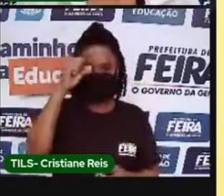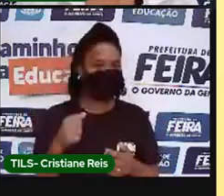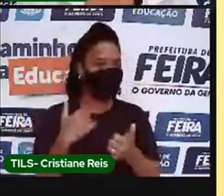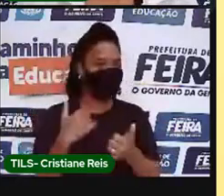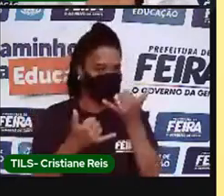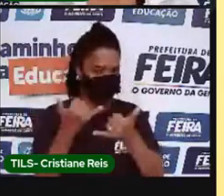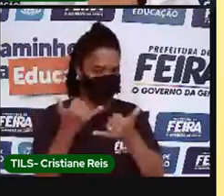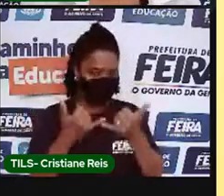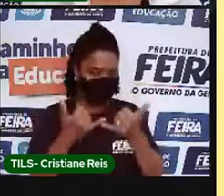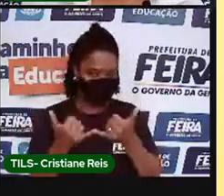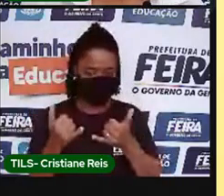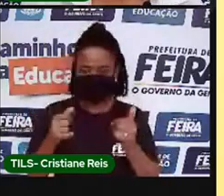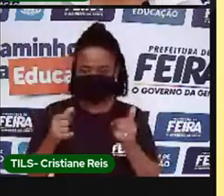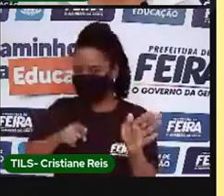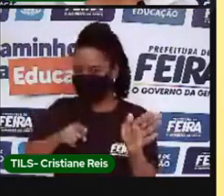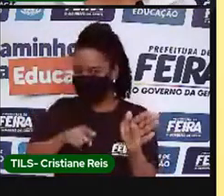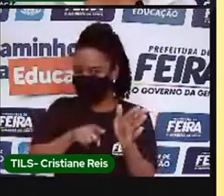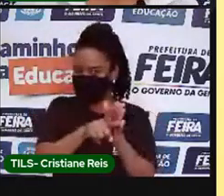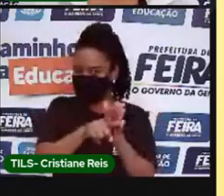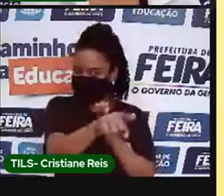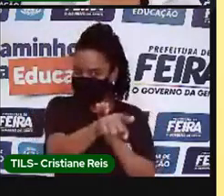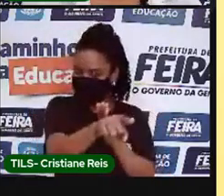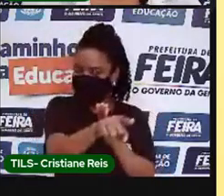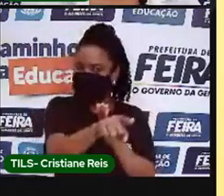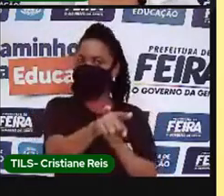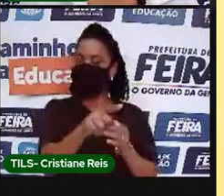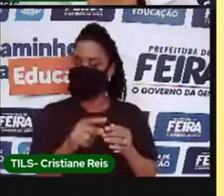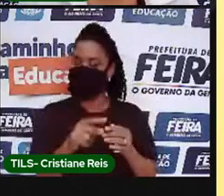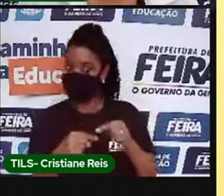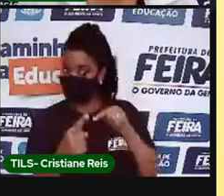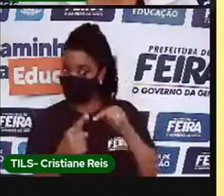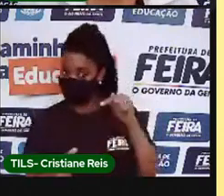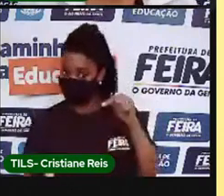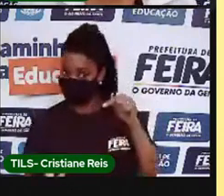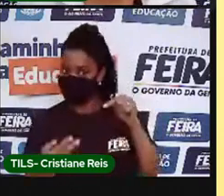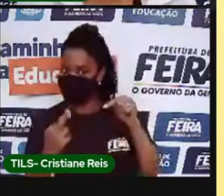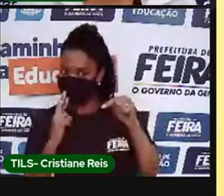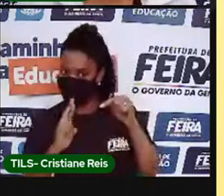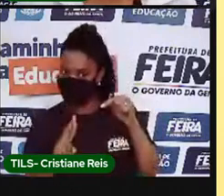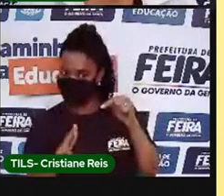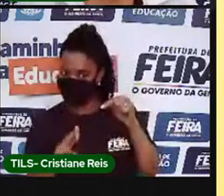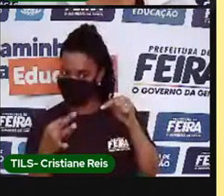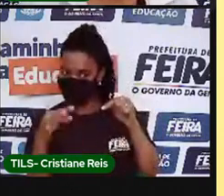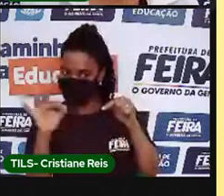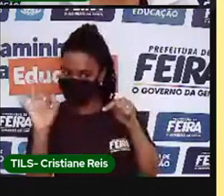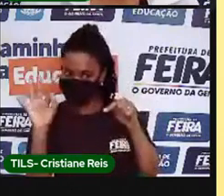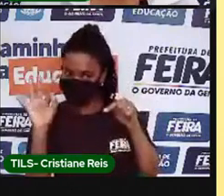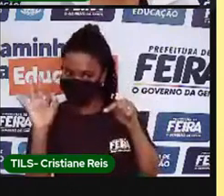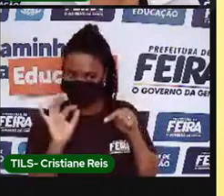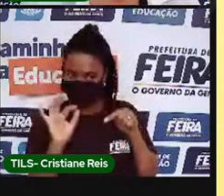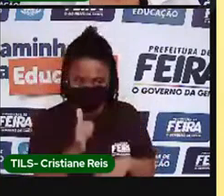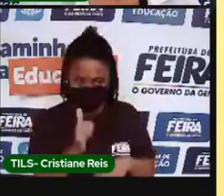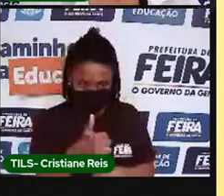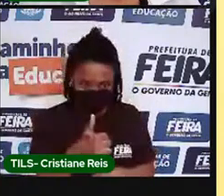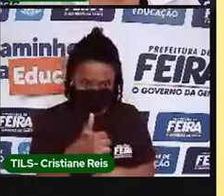Eu pergunto e vocês anotam aí no caderninho a alternativa correta. Está certo? Vamos lá.